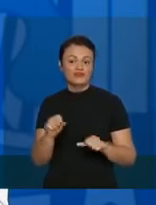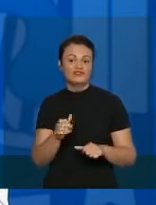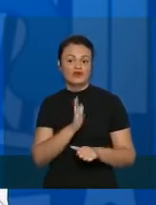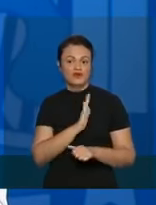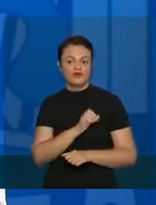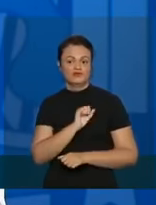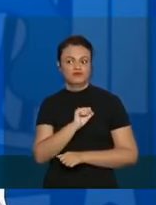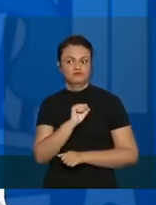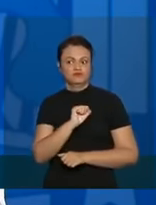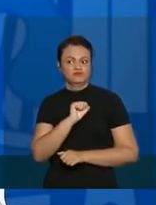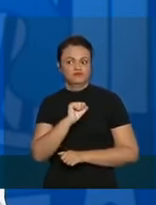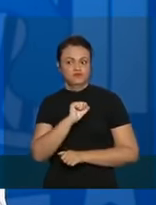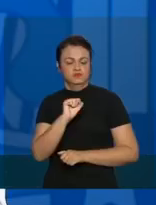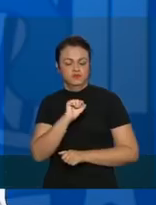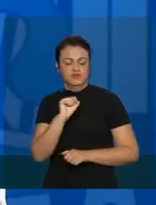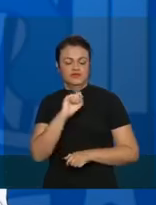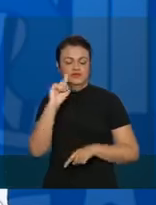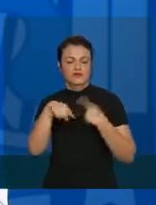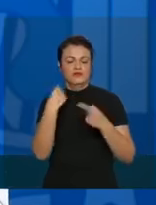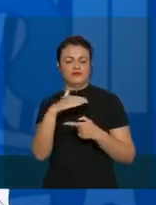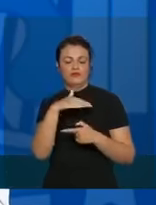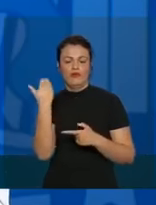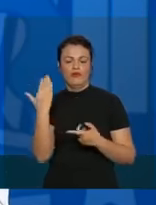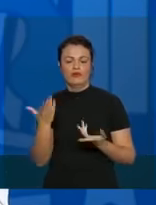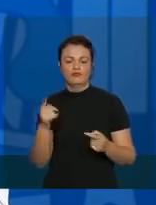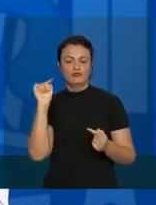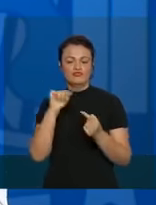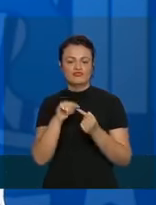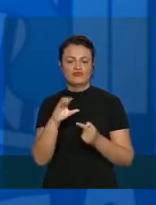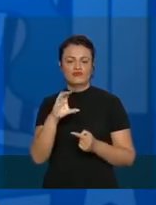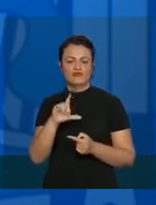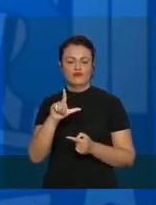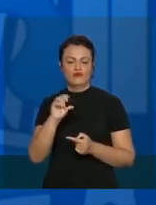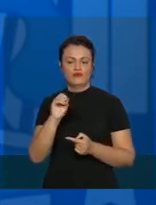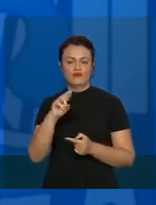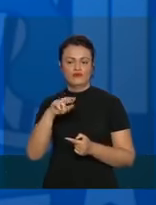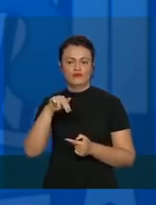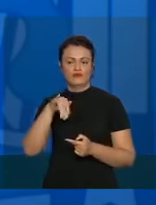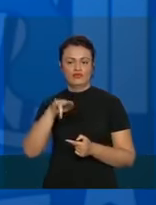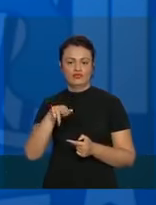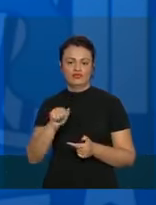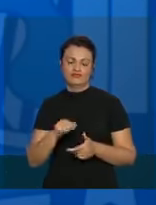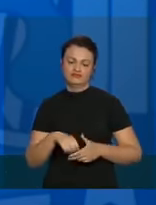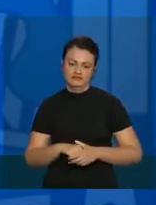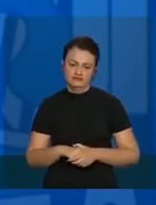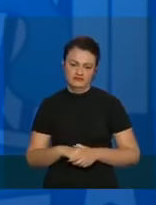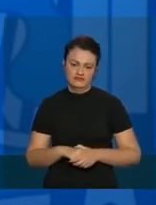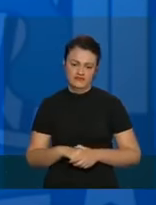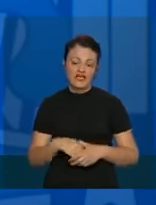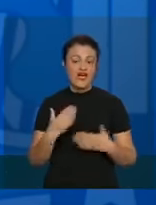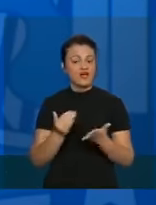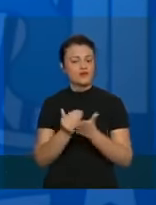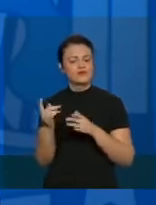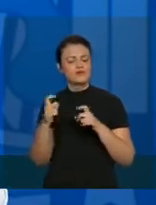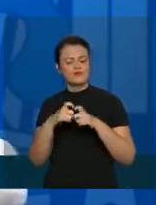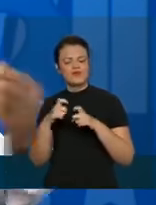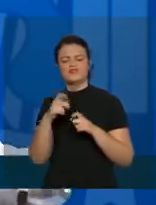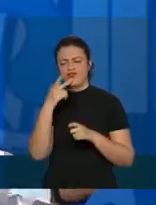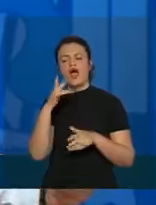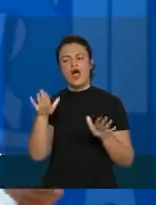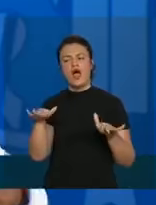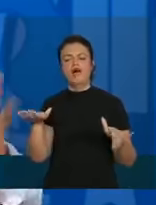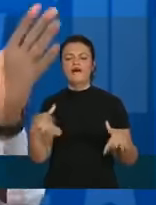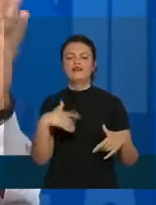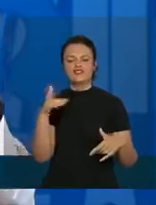arritmias e mais podem morrer da cloroquina. Ah, então, aí surgiram médicos que falaram assim, não, nós temos que